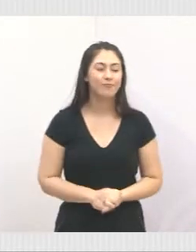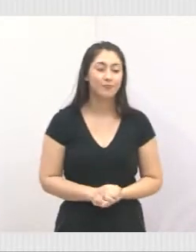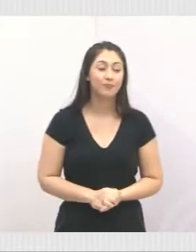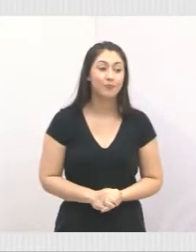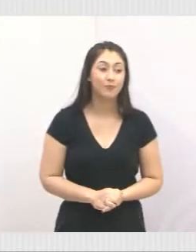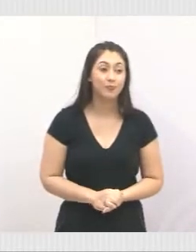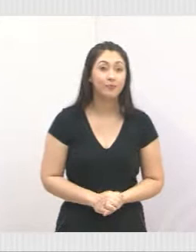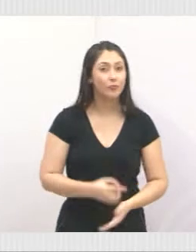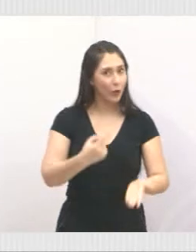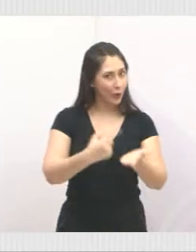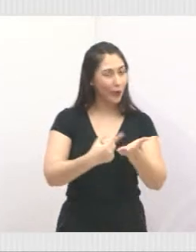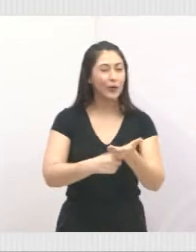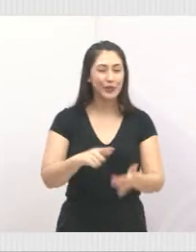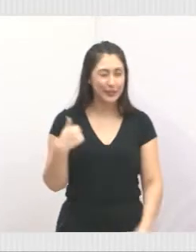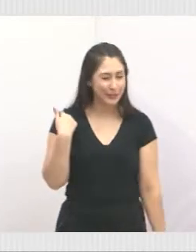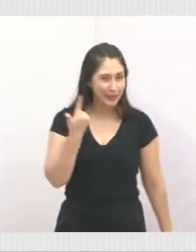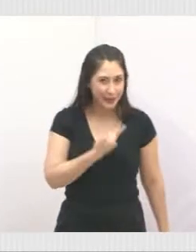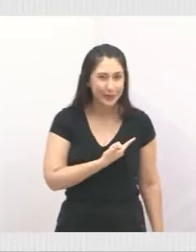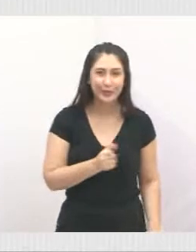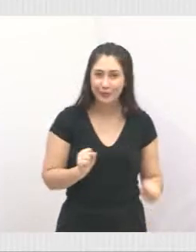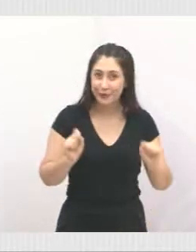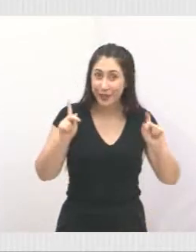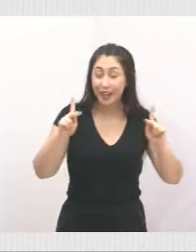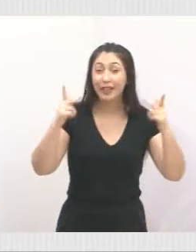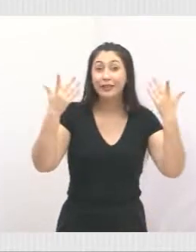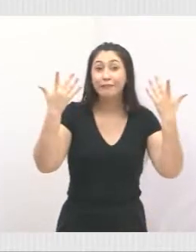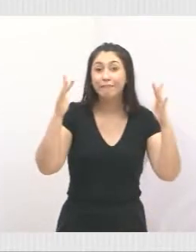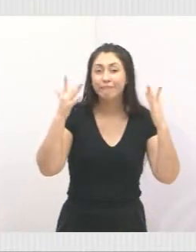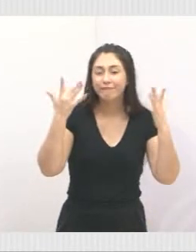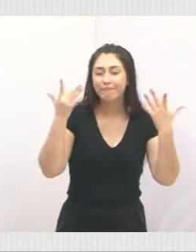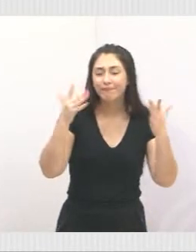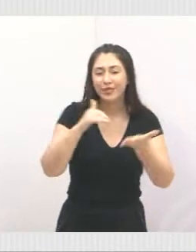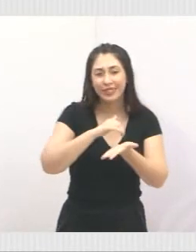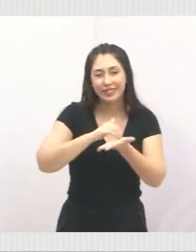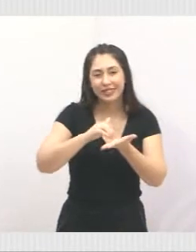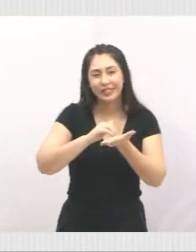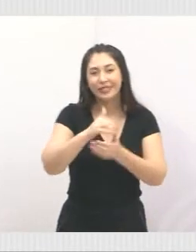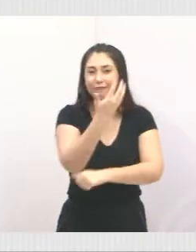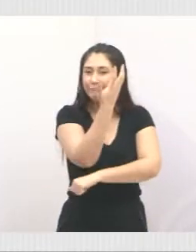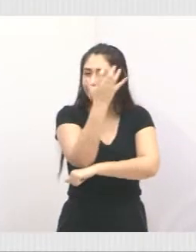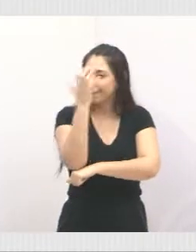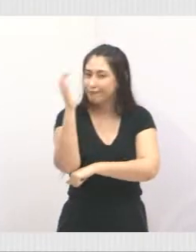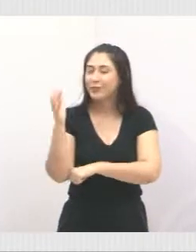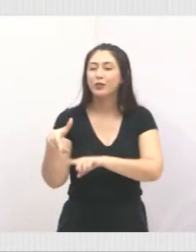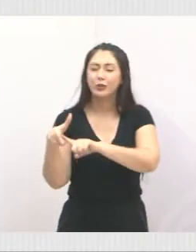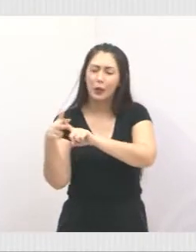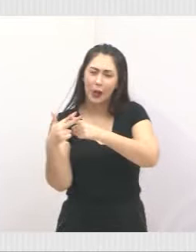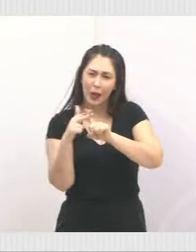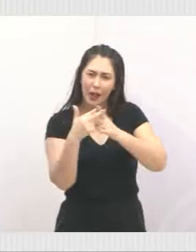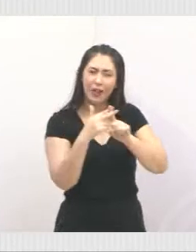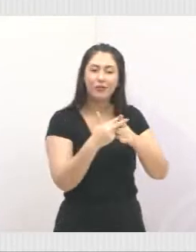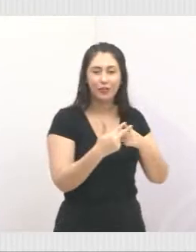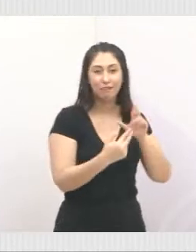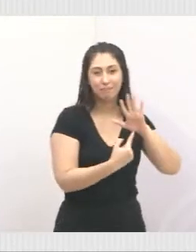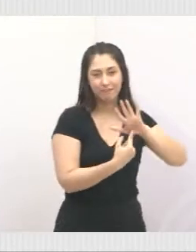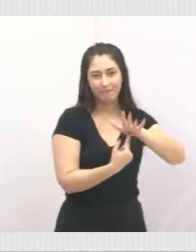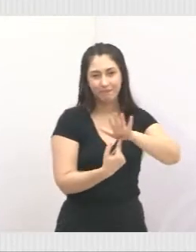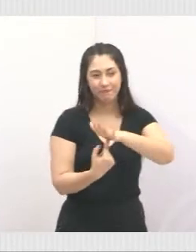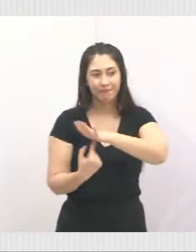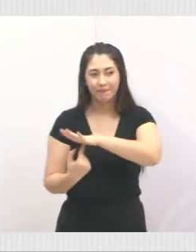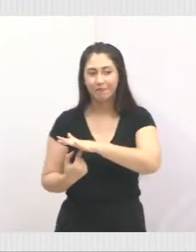E conte conosco, ok? E parabéns à Secretaria do Meio Ambiente pelas reformas das praças.